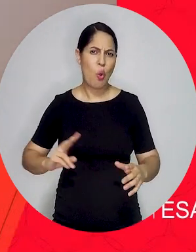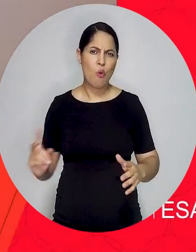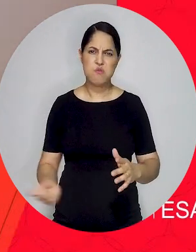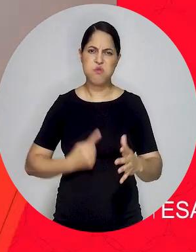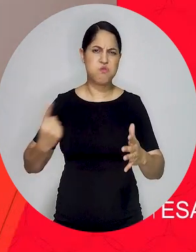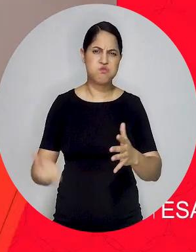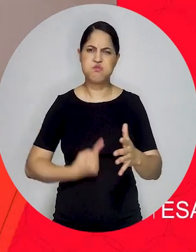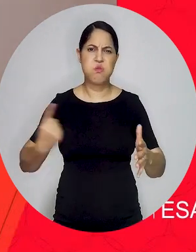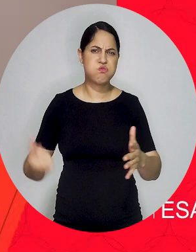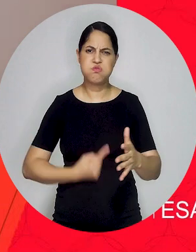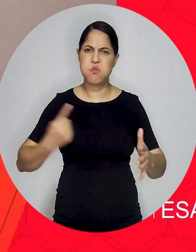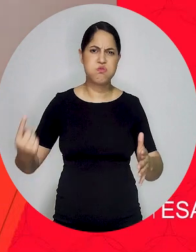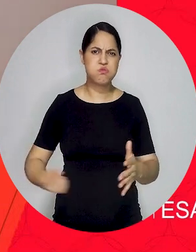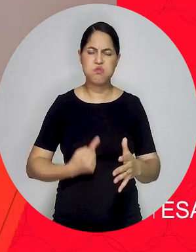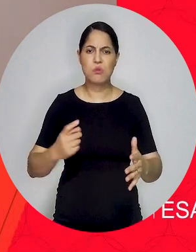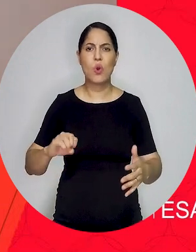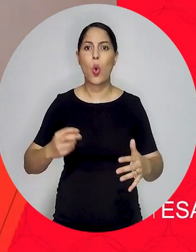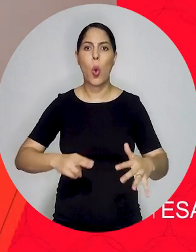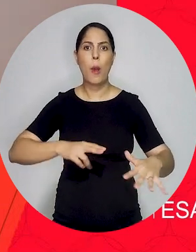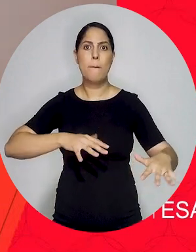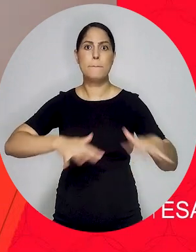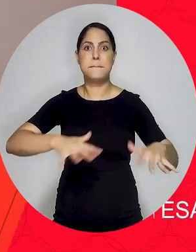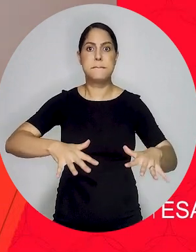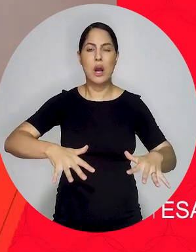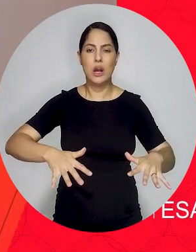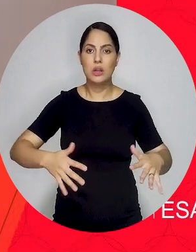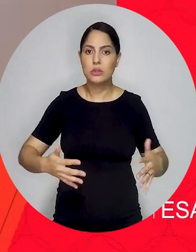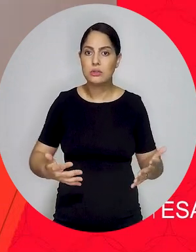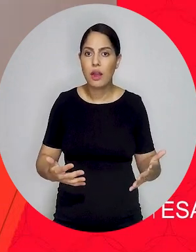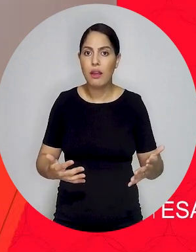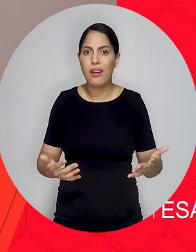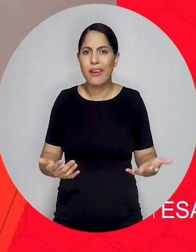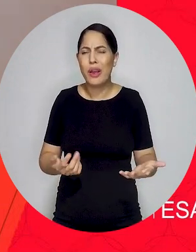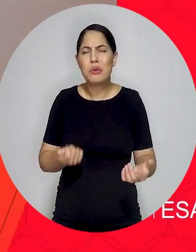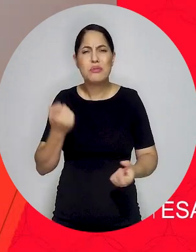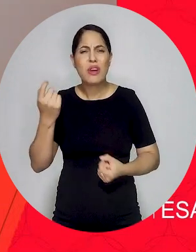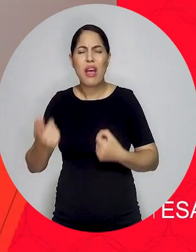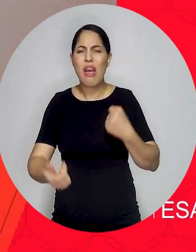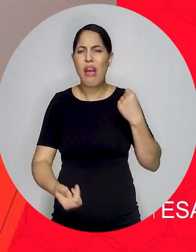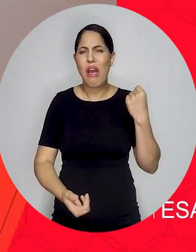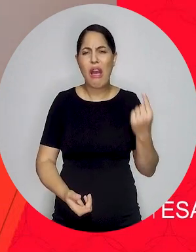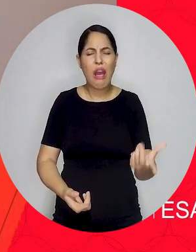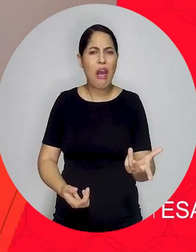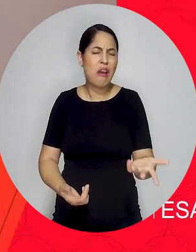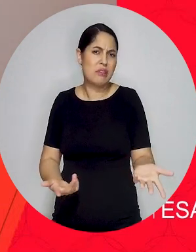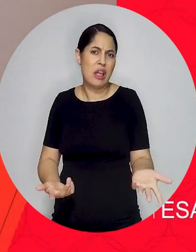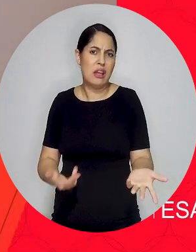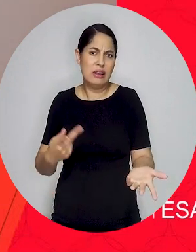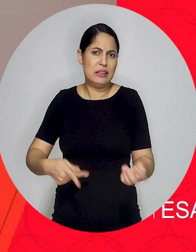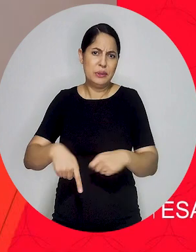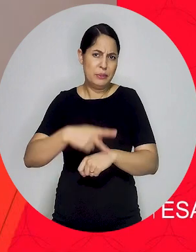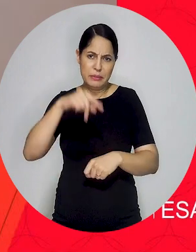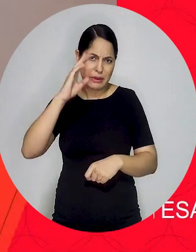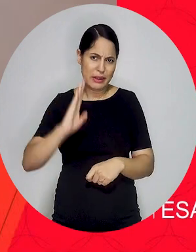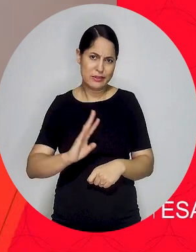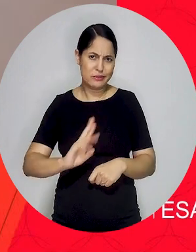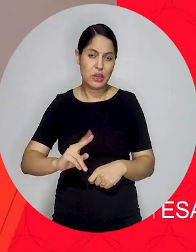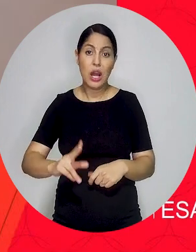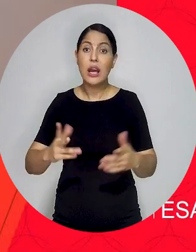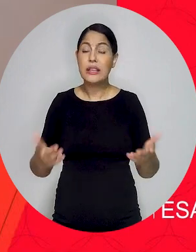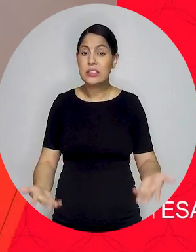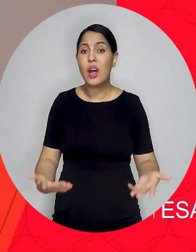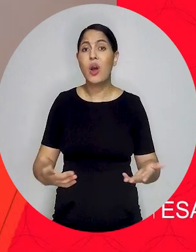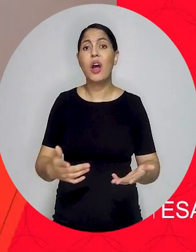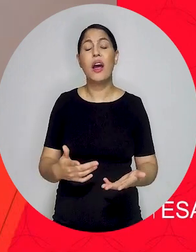em âmbito de furatões, de terremotos. Mas o Brasil, sim, passa e tem passado, passou e tem passado